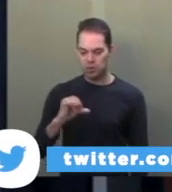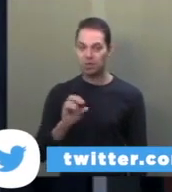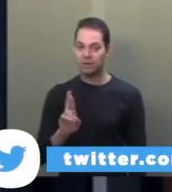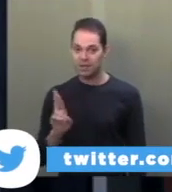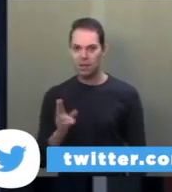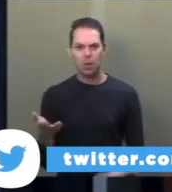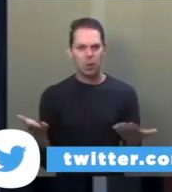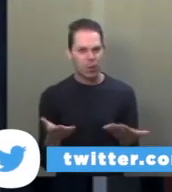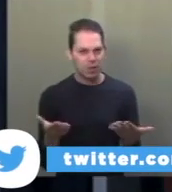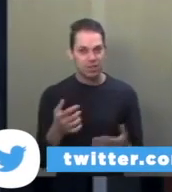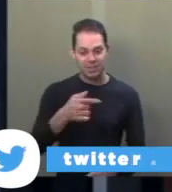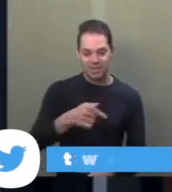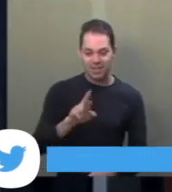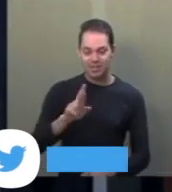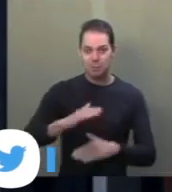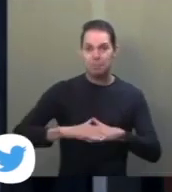está passando de 7.